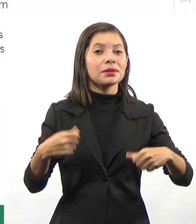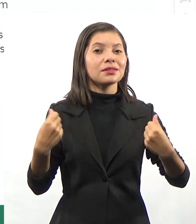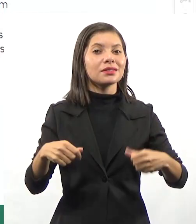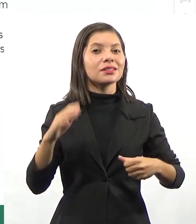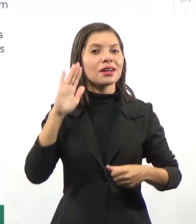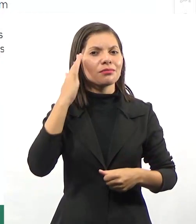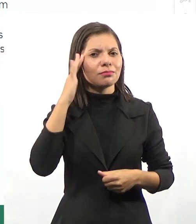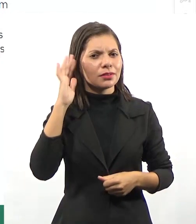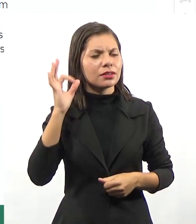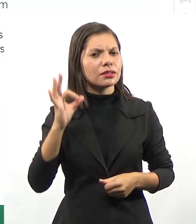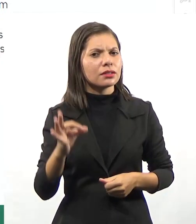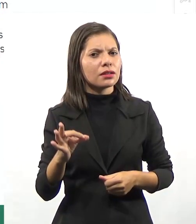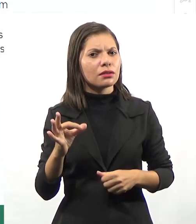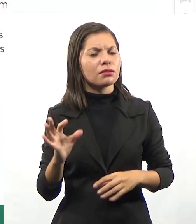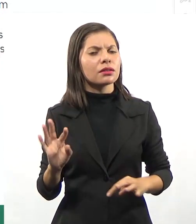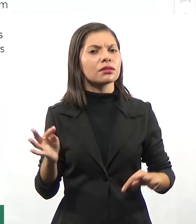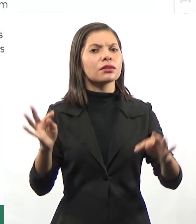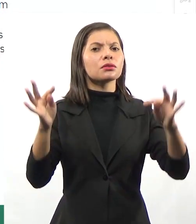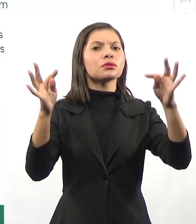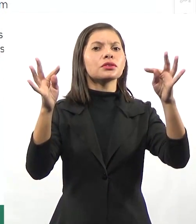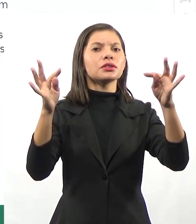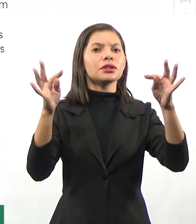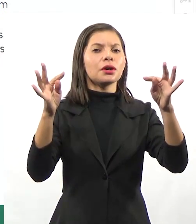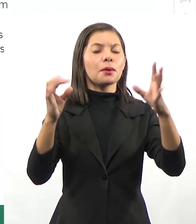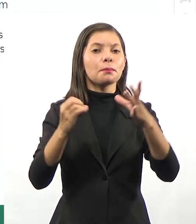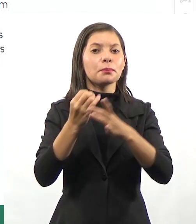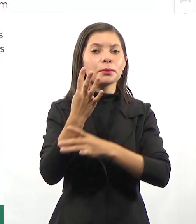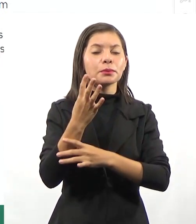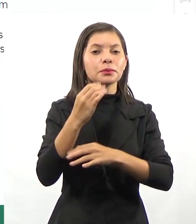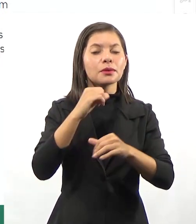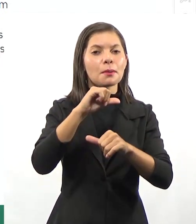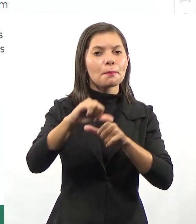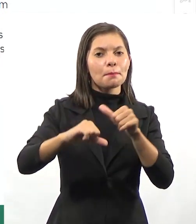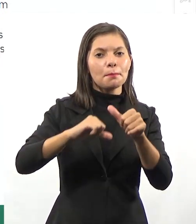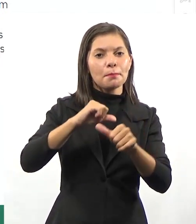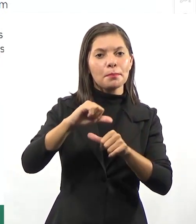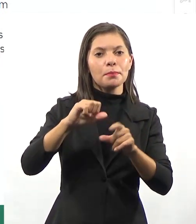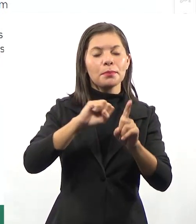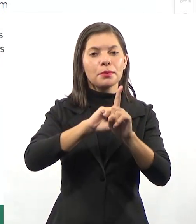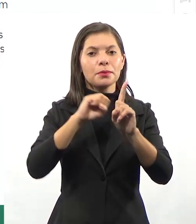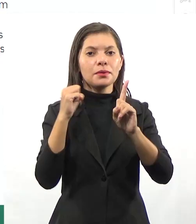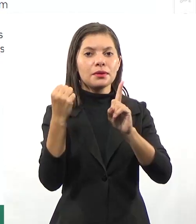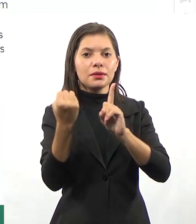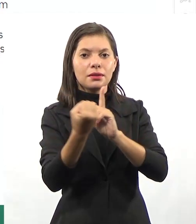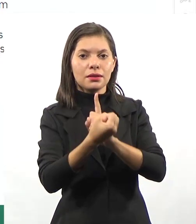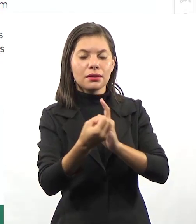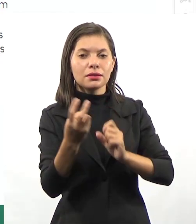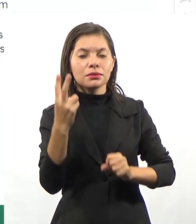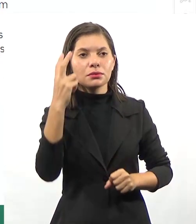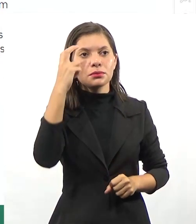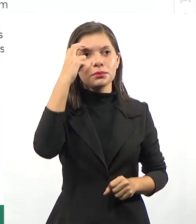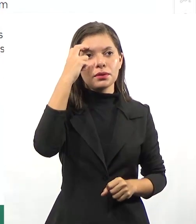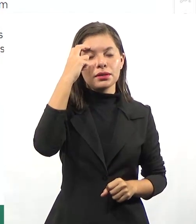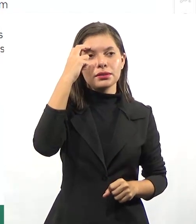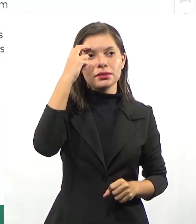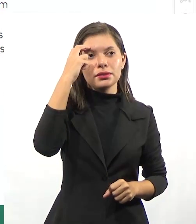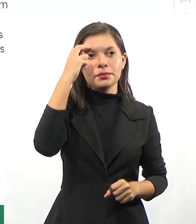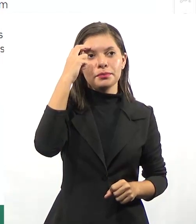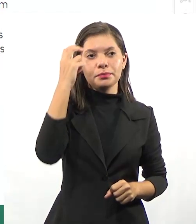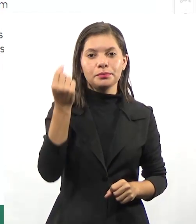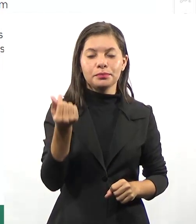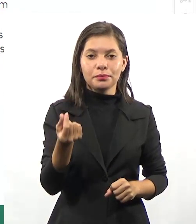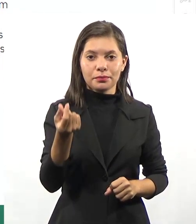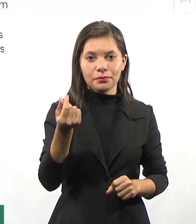compreender que essa tecnologia, ela provoca e produz mudanças sociais, culturais e econômicas. E isso vai